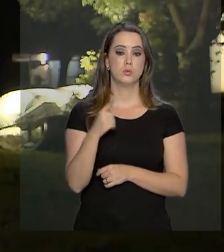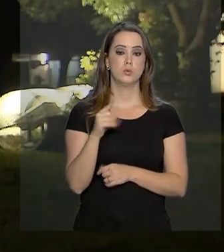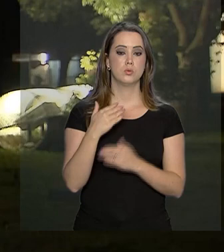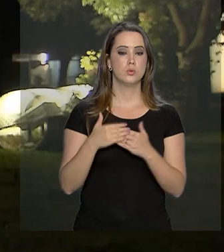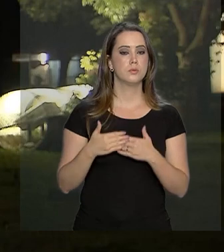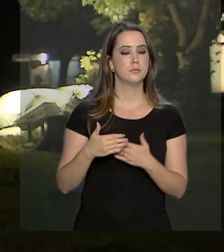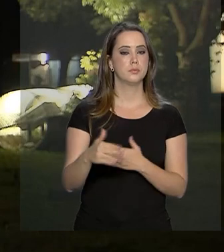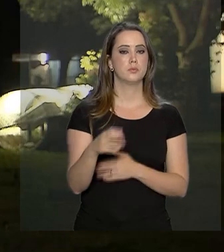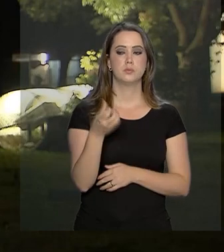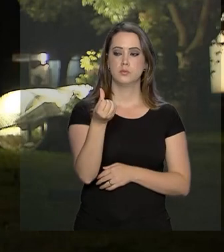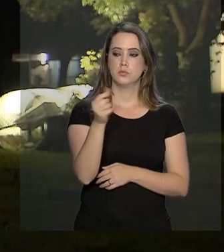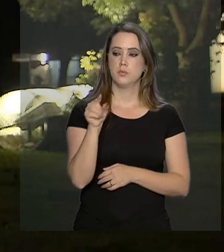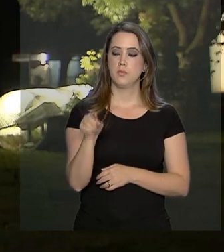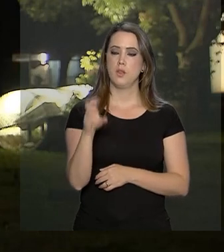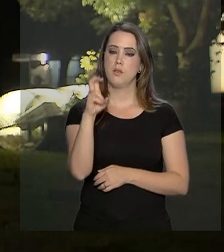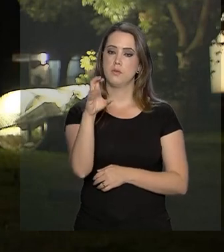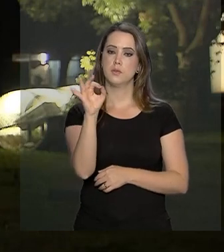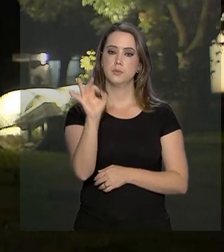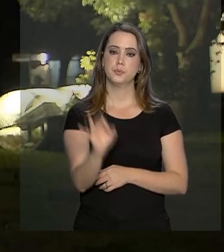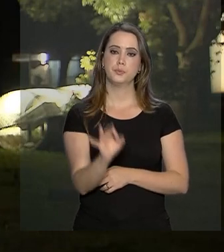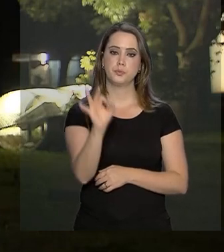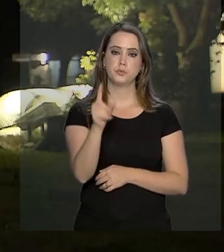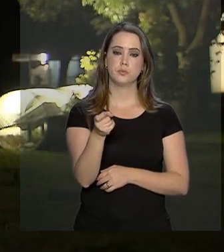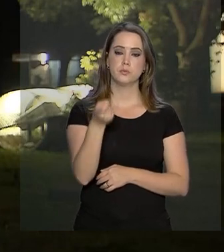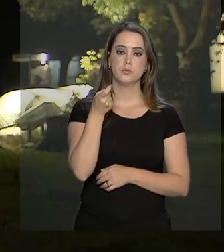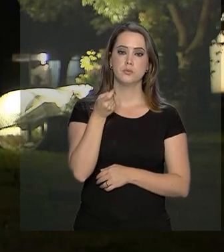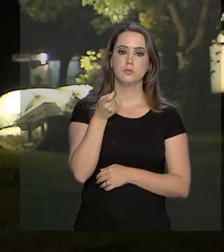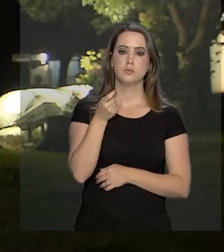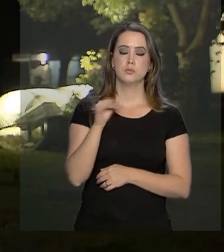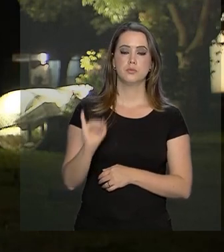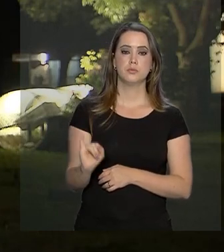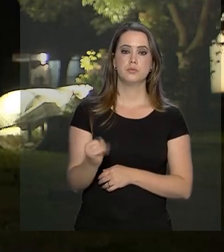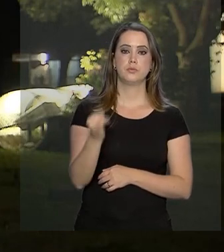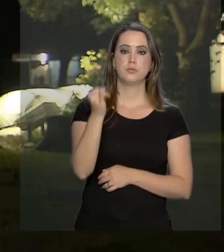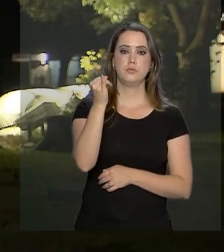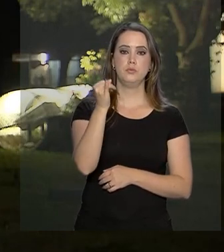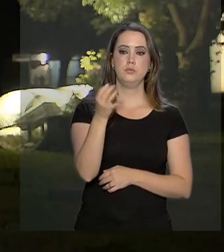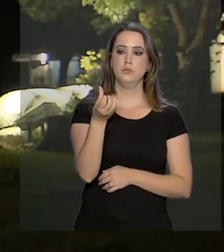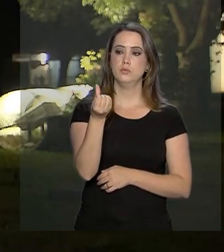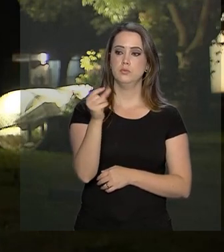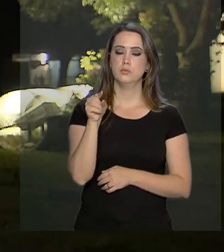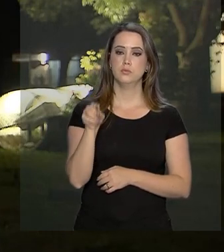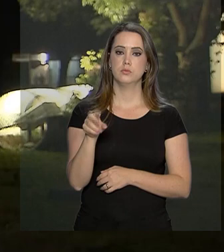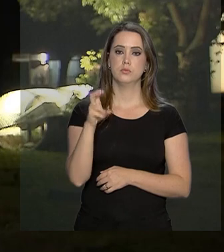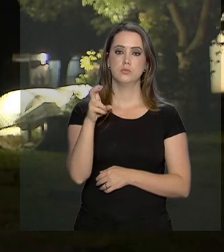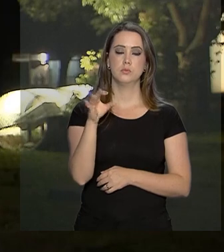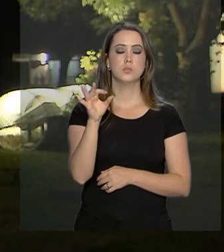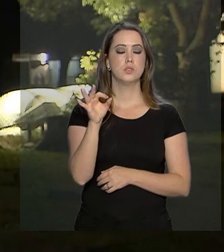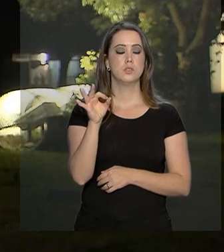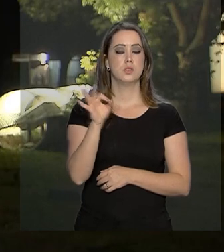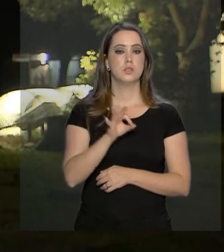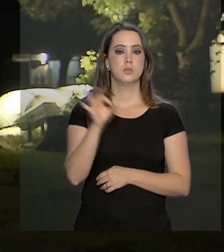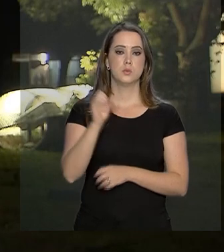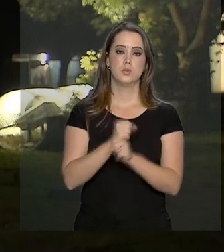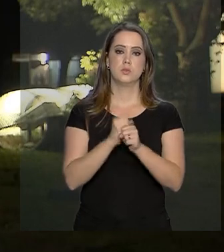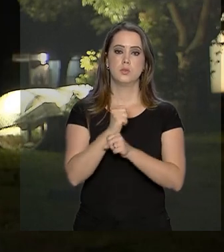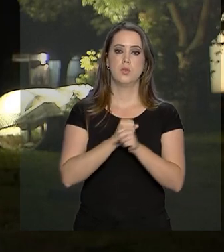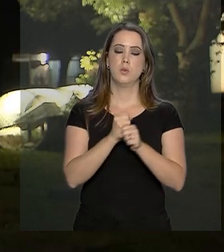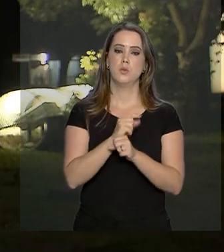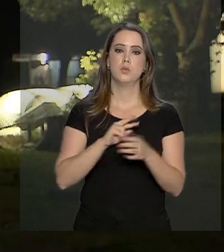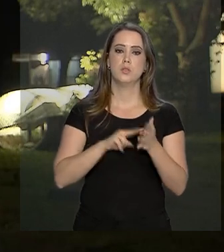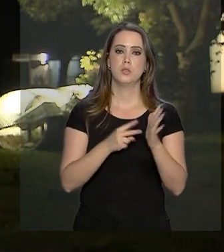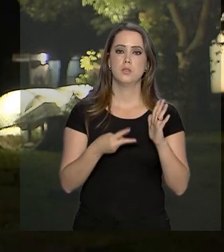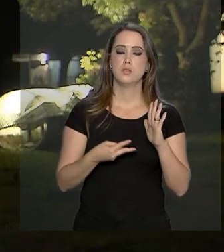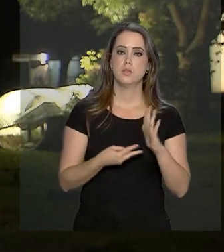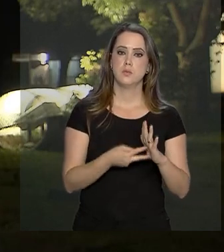manter em 6,5% a taxa básica de juros, 6,5% ao ano. Isso significa dizer